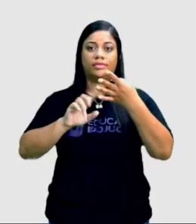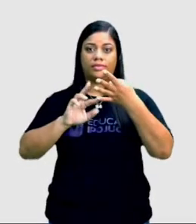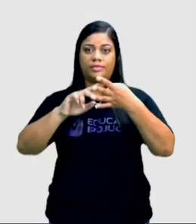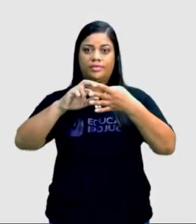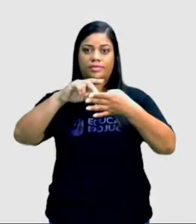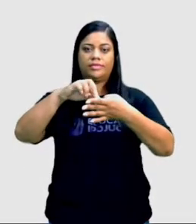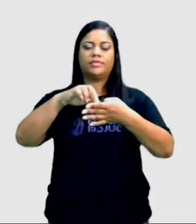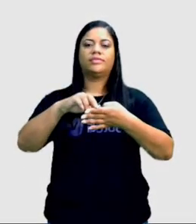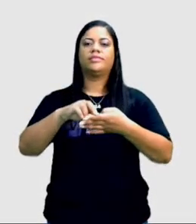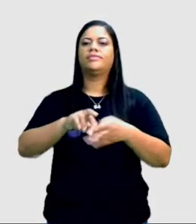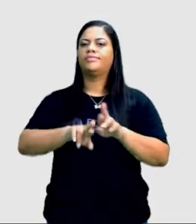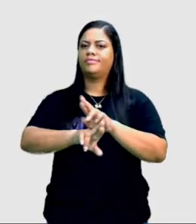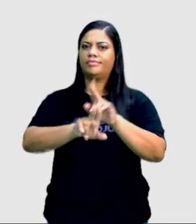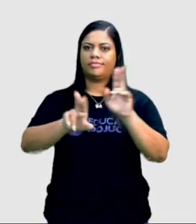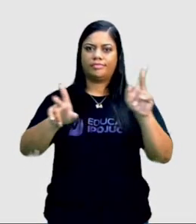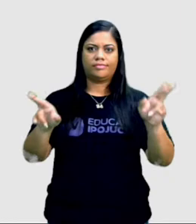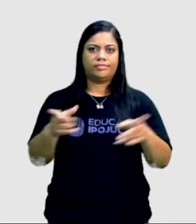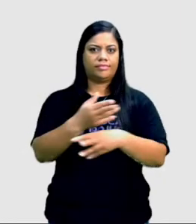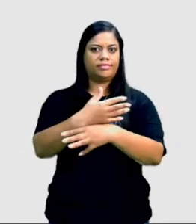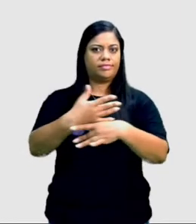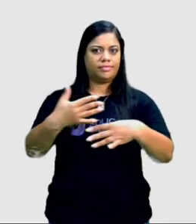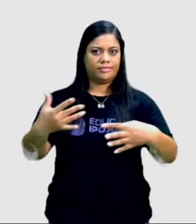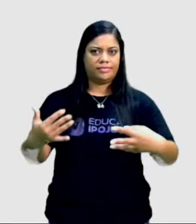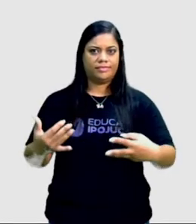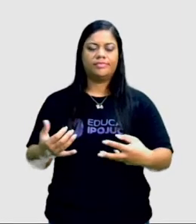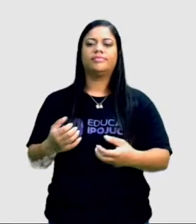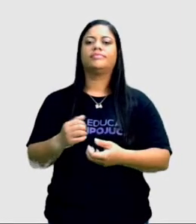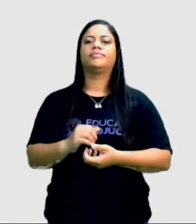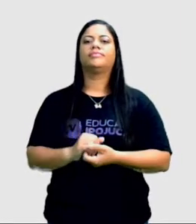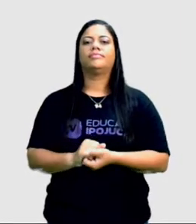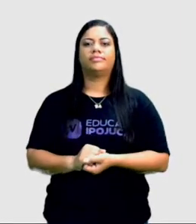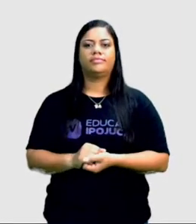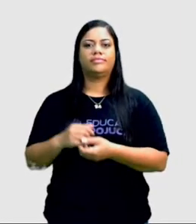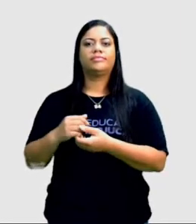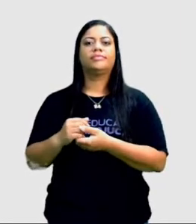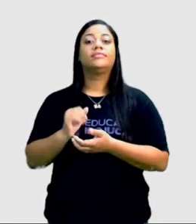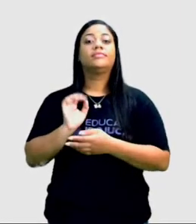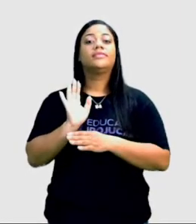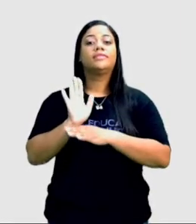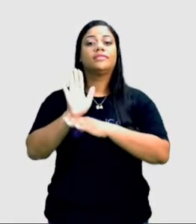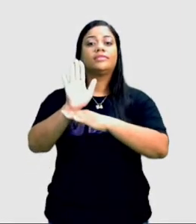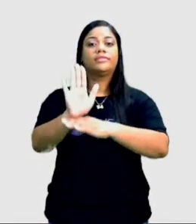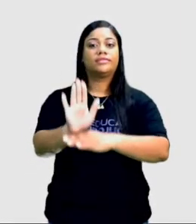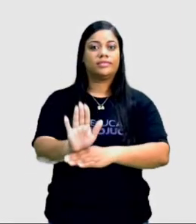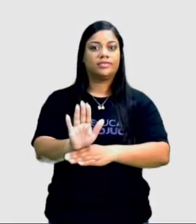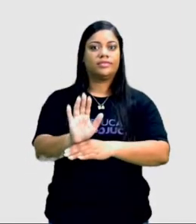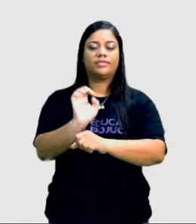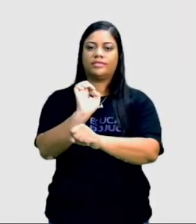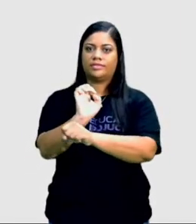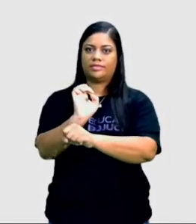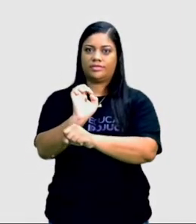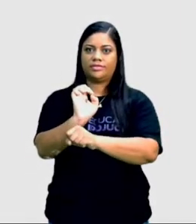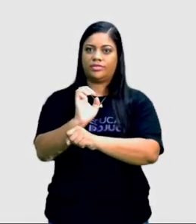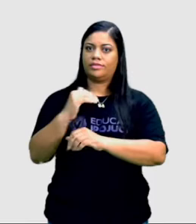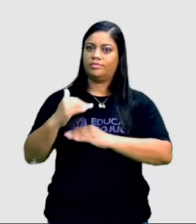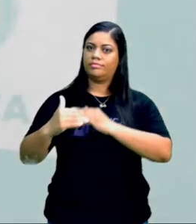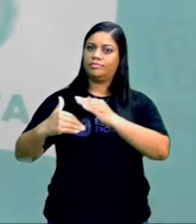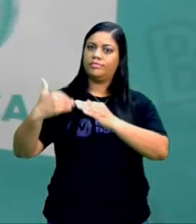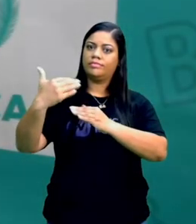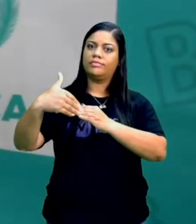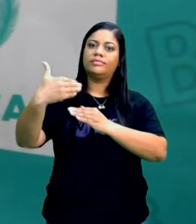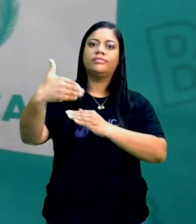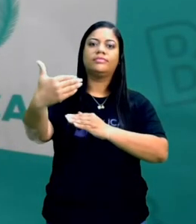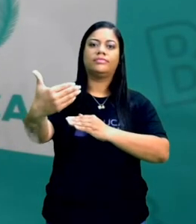e por aí vai. Várias cidades, vários municípios que vão ajudar esse estado a se desenvolver.